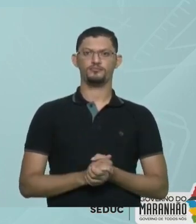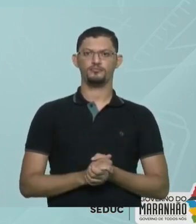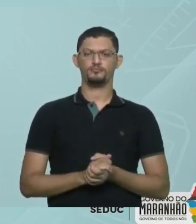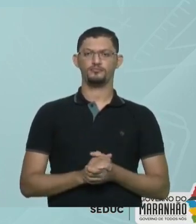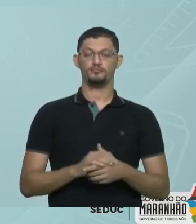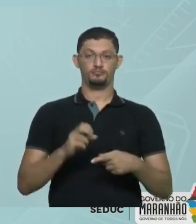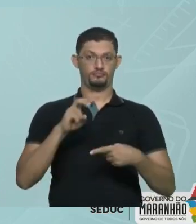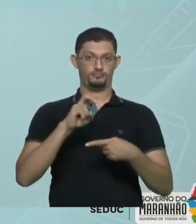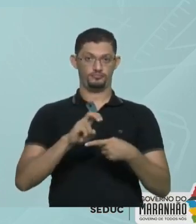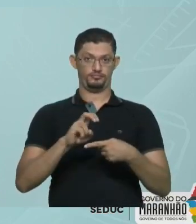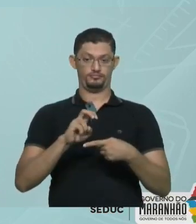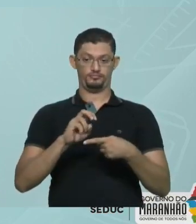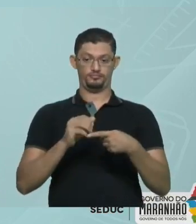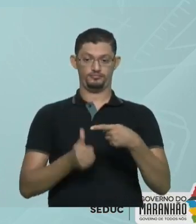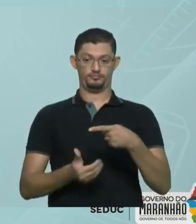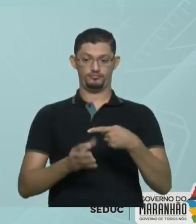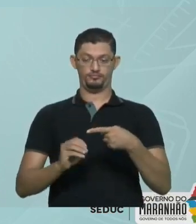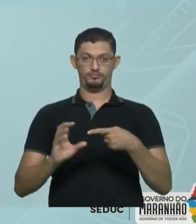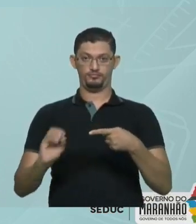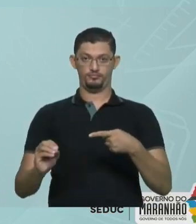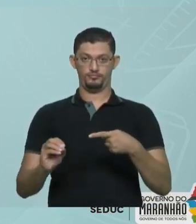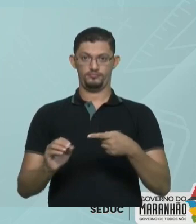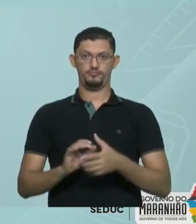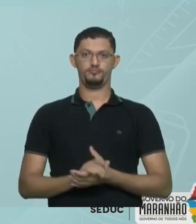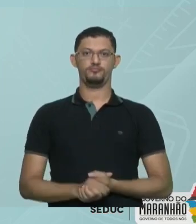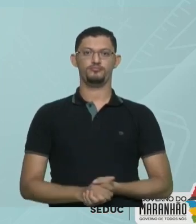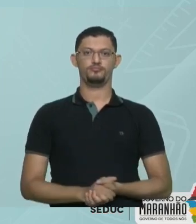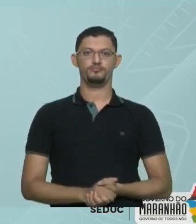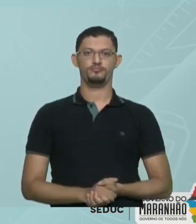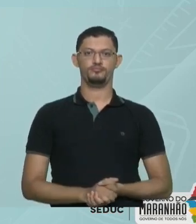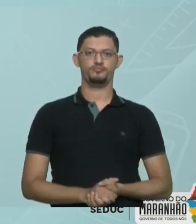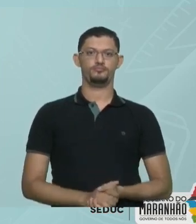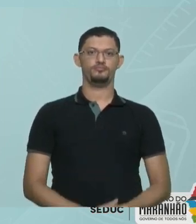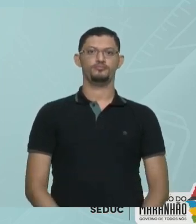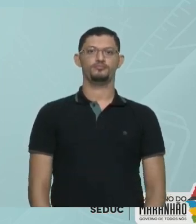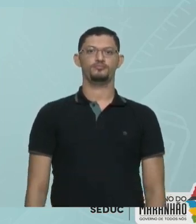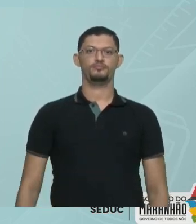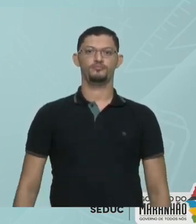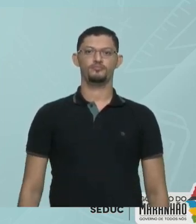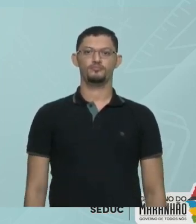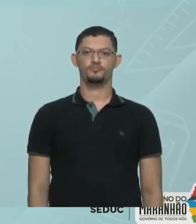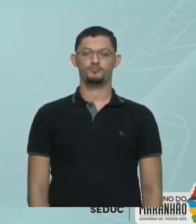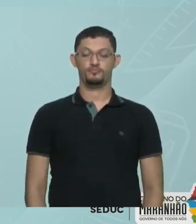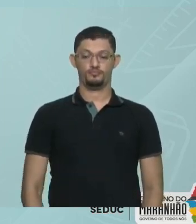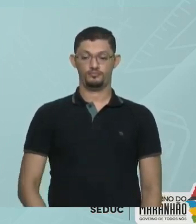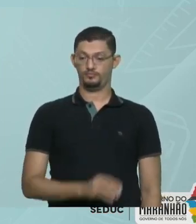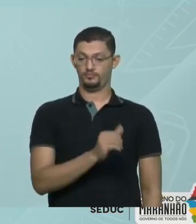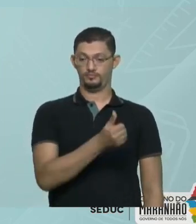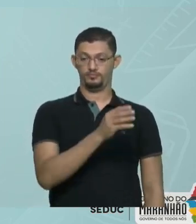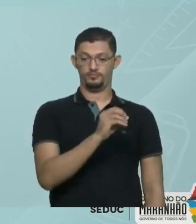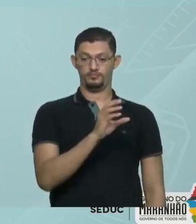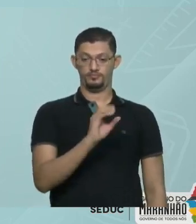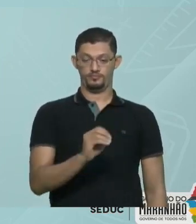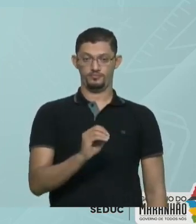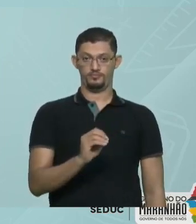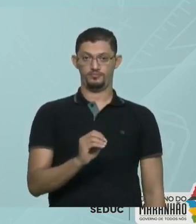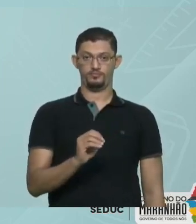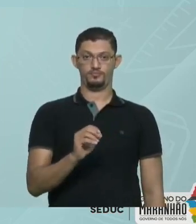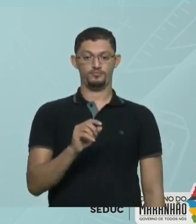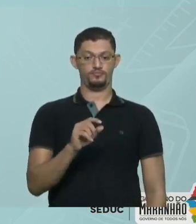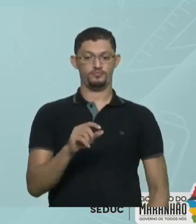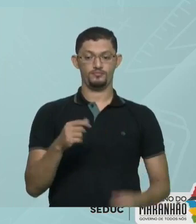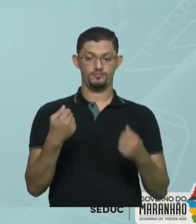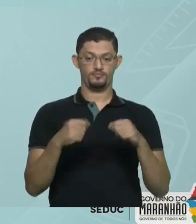dando a regra O coeficiente de solubilidade Que indica para mim o que? Que a cada 100 gramas de água Eu